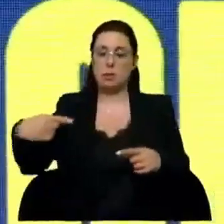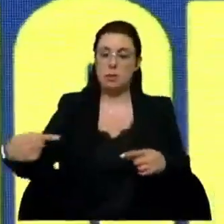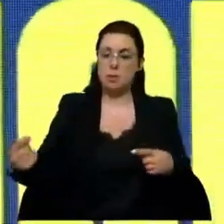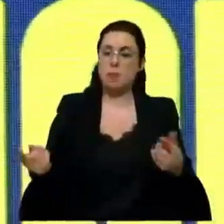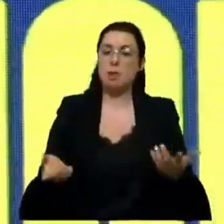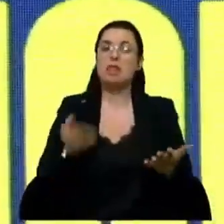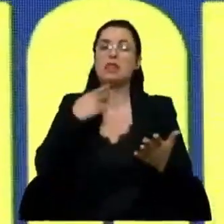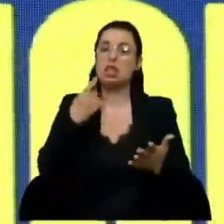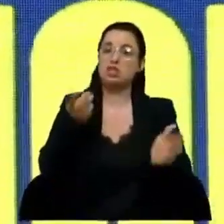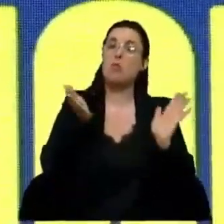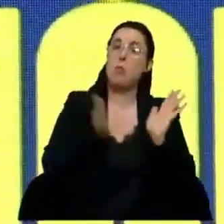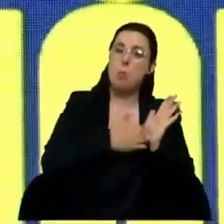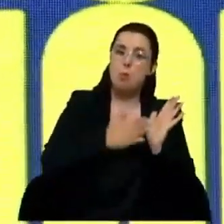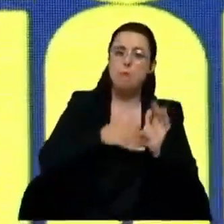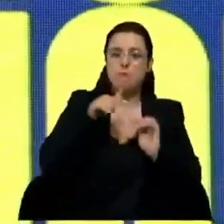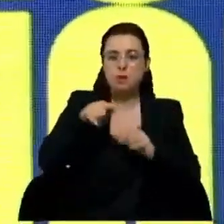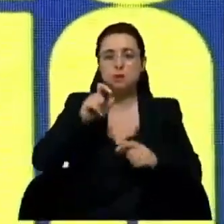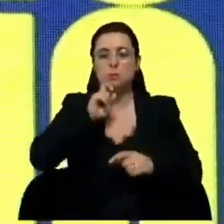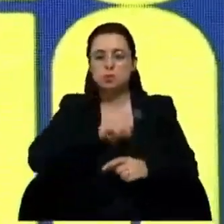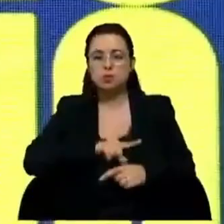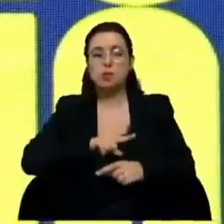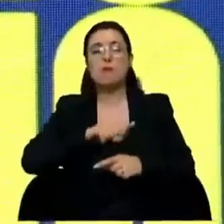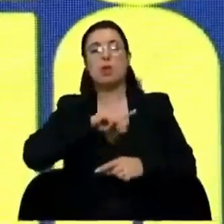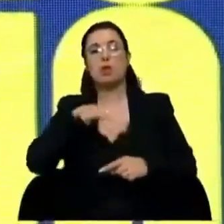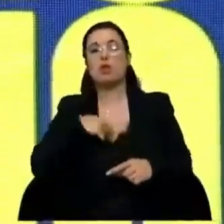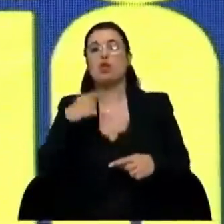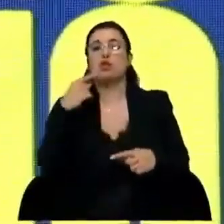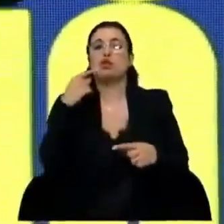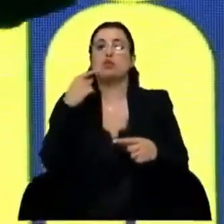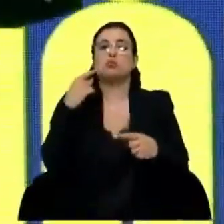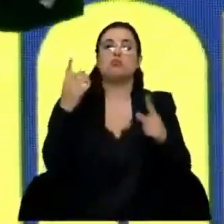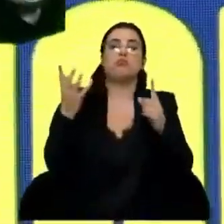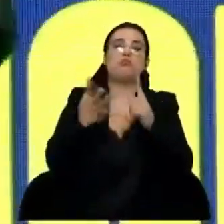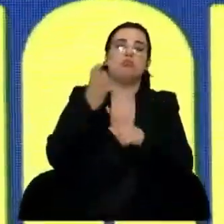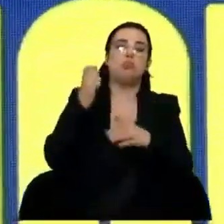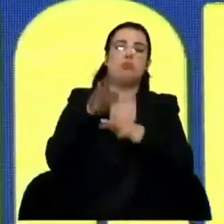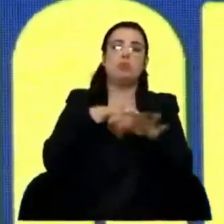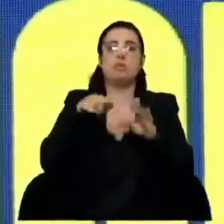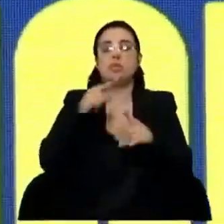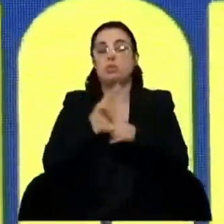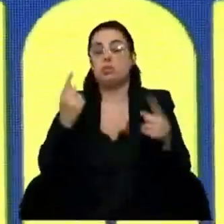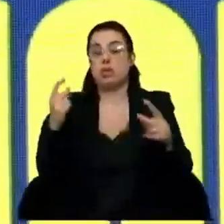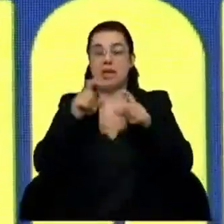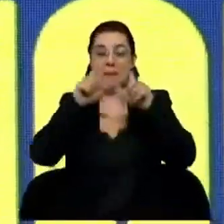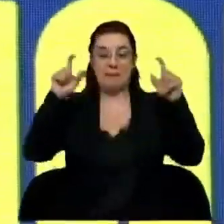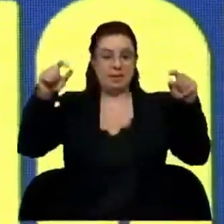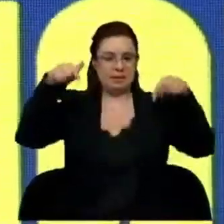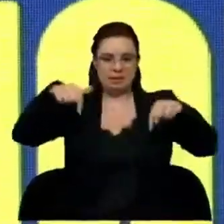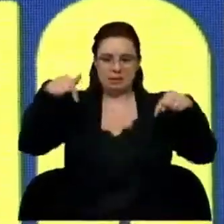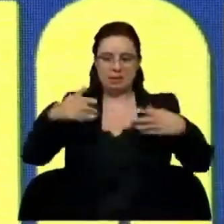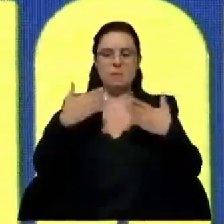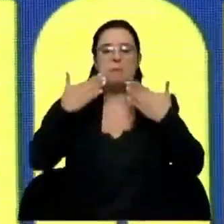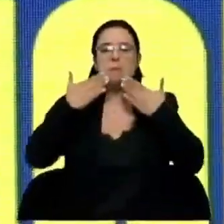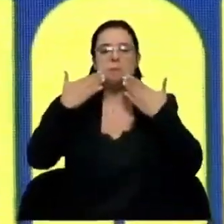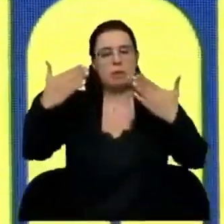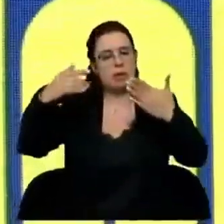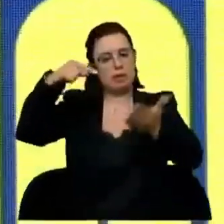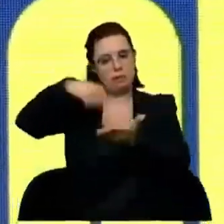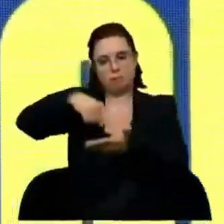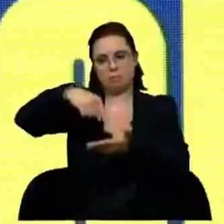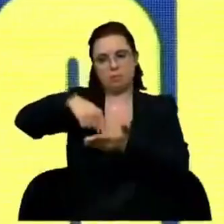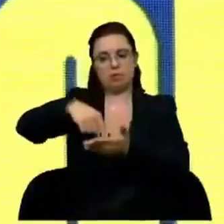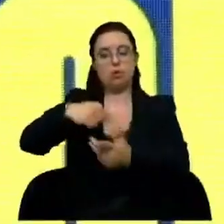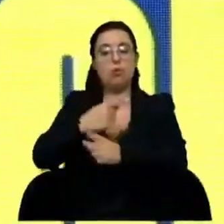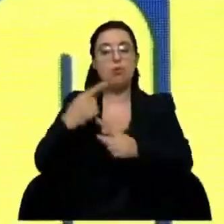Prova que é possível. E o upskill deve-se, em primeiro lugar, às empresas que aqui estão presentes, que merecem aqui o obrigado também por